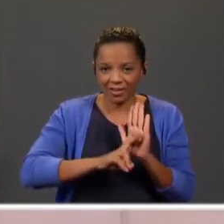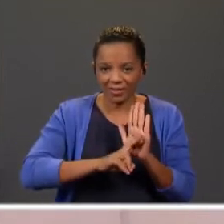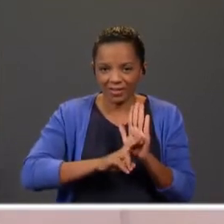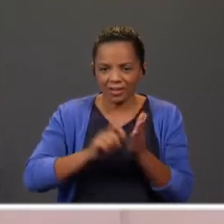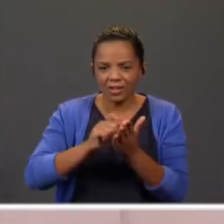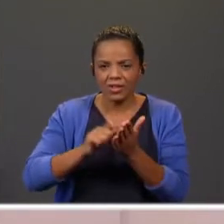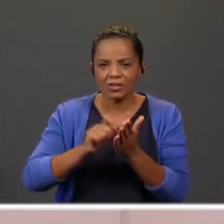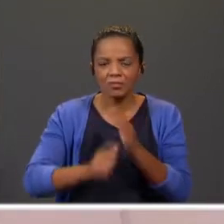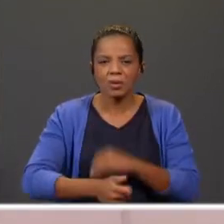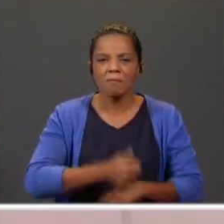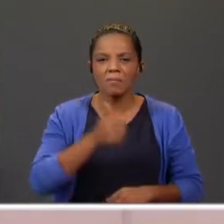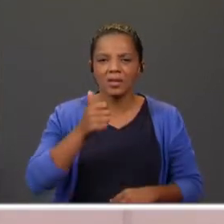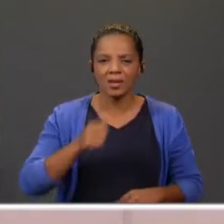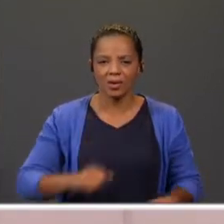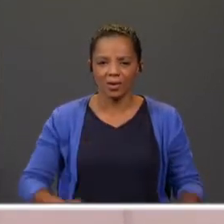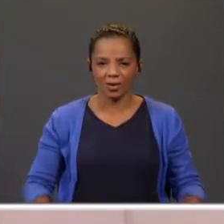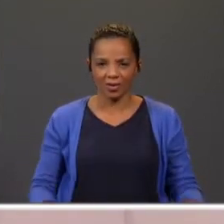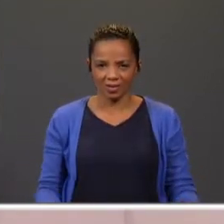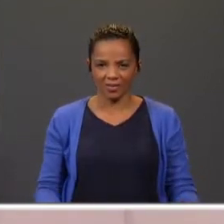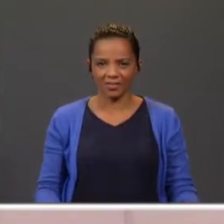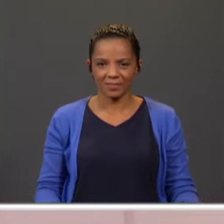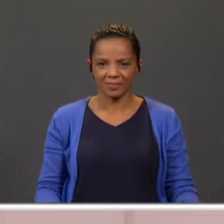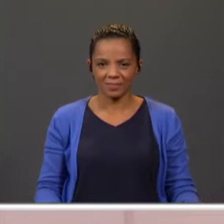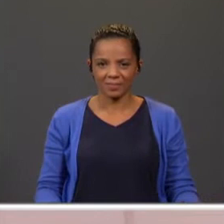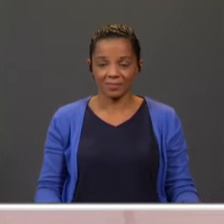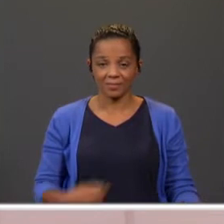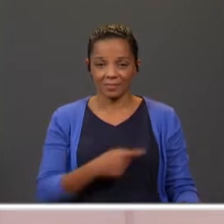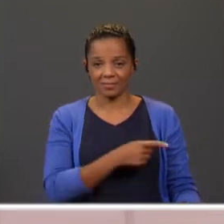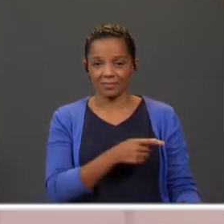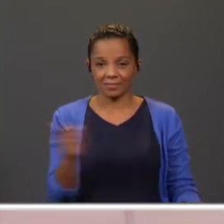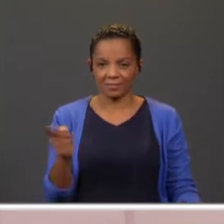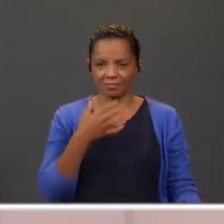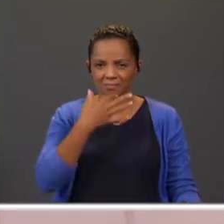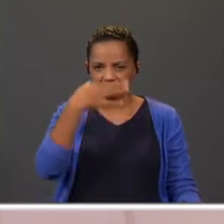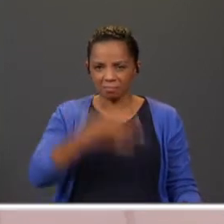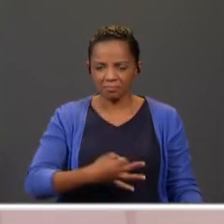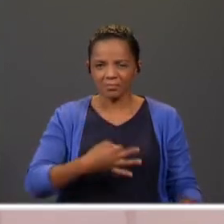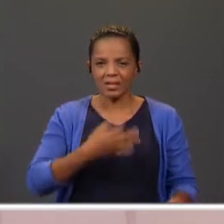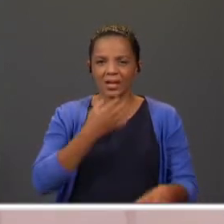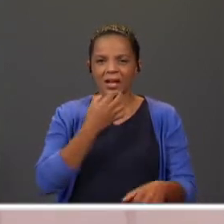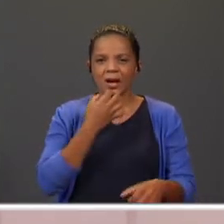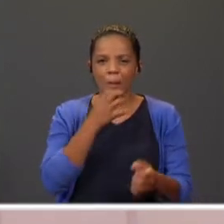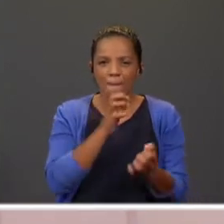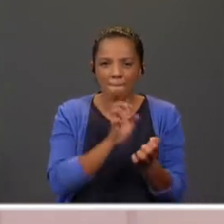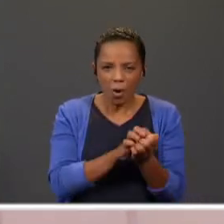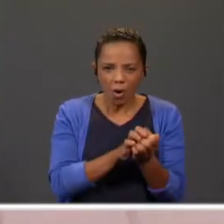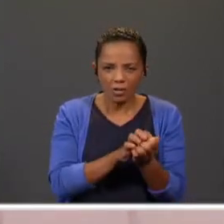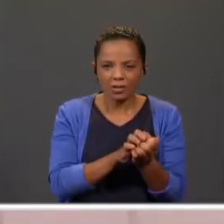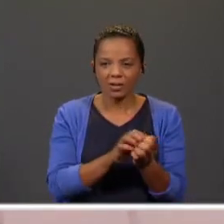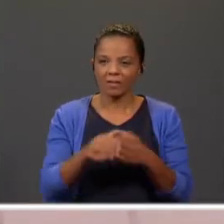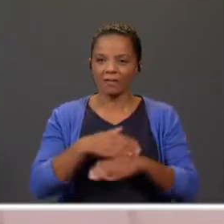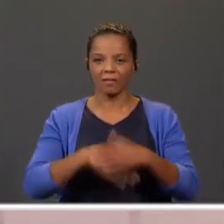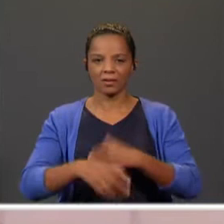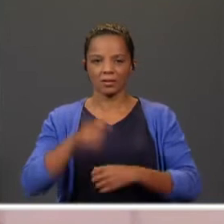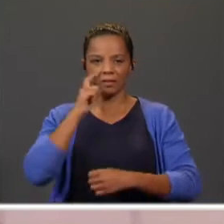escrever ainda melhor. E então garanto-vos, vocês vão, para além de ter a certeza de que elas não mordem, vou fazer tudo com tanta segurança